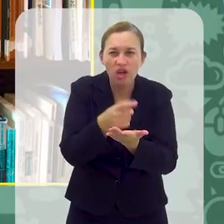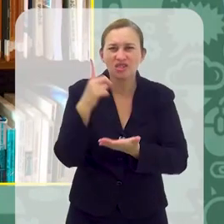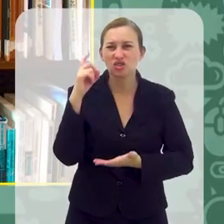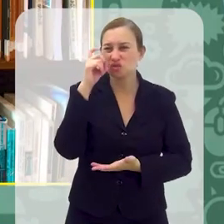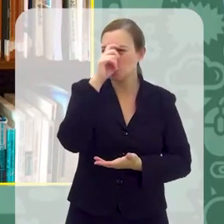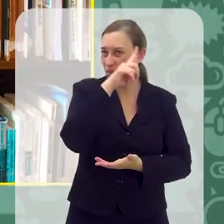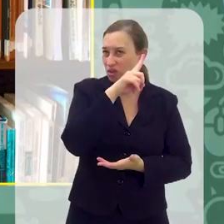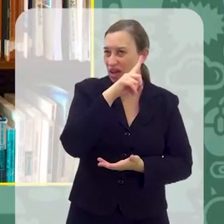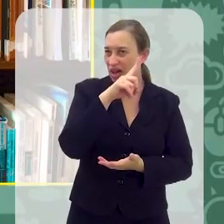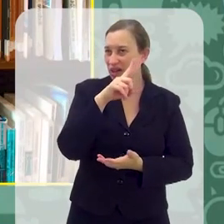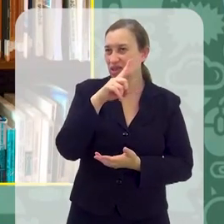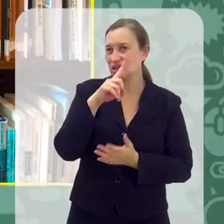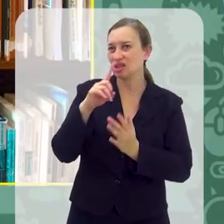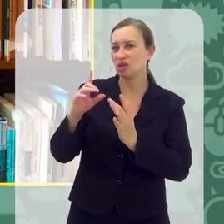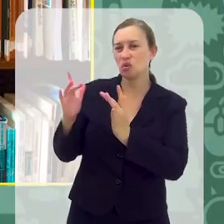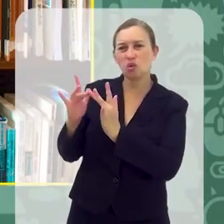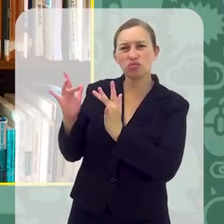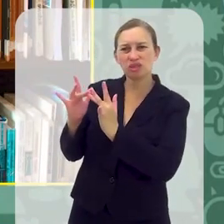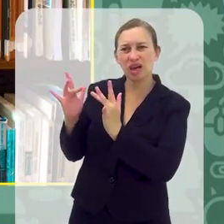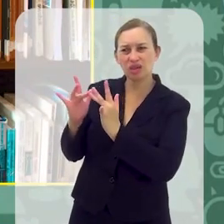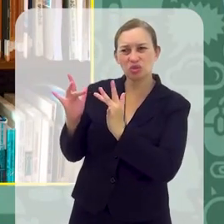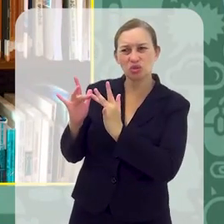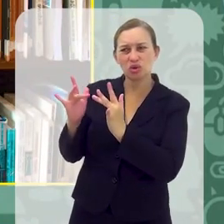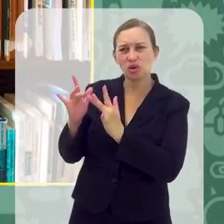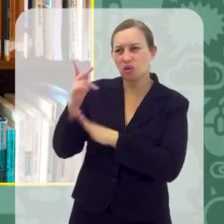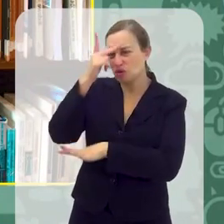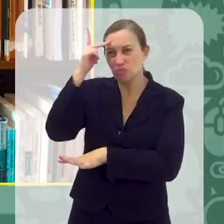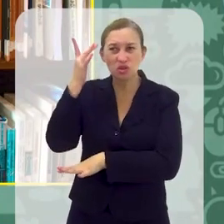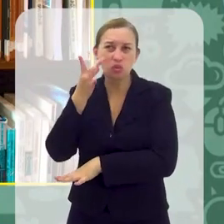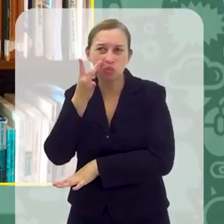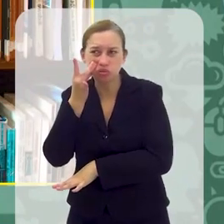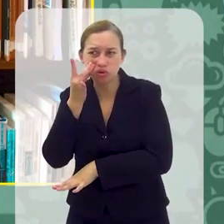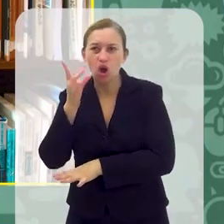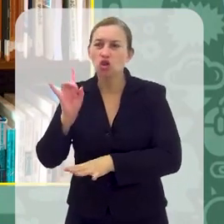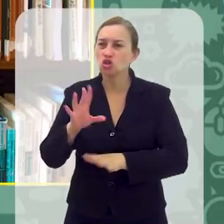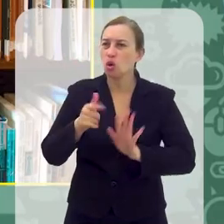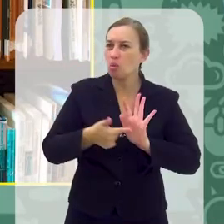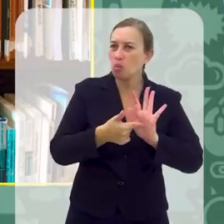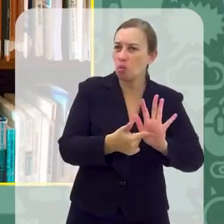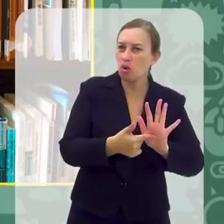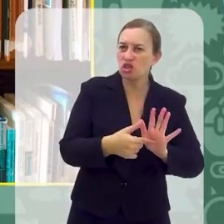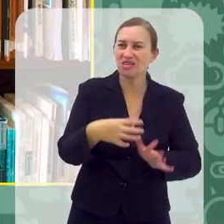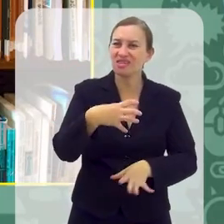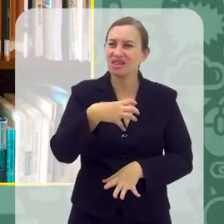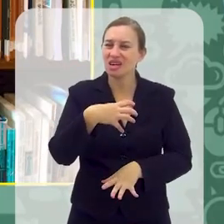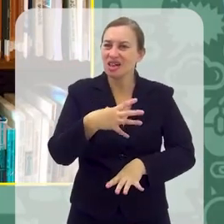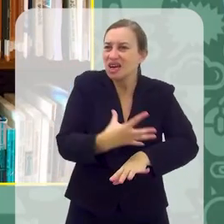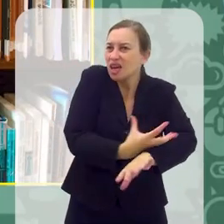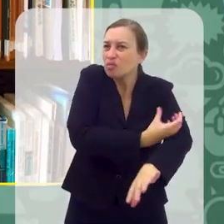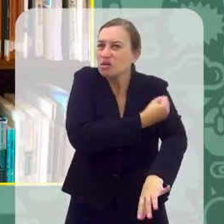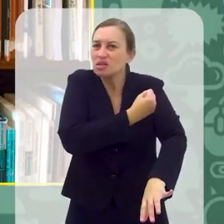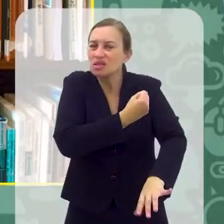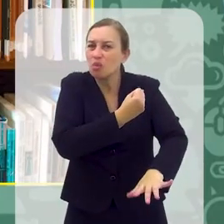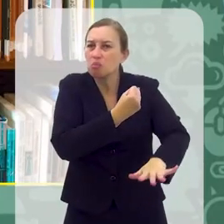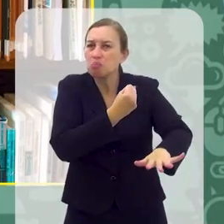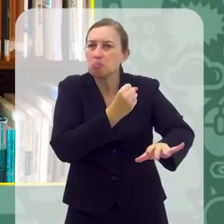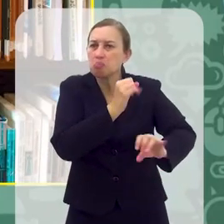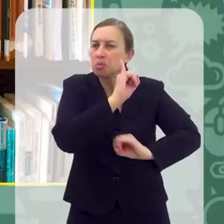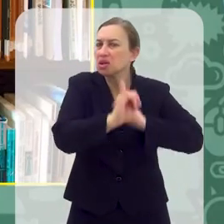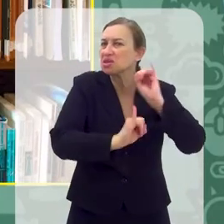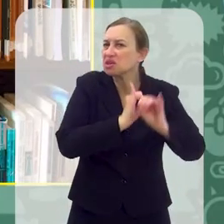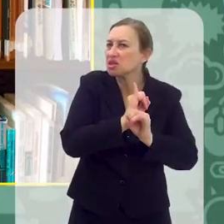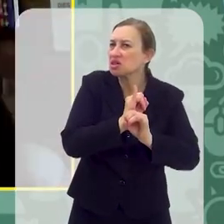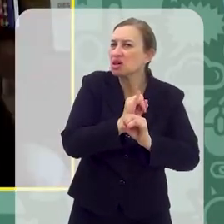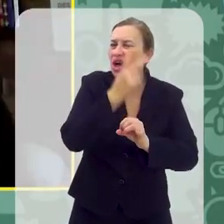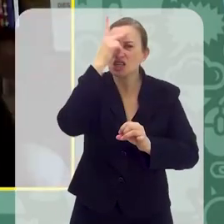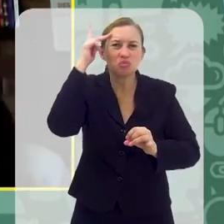dificuldade na socialização presencial ali, né? Só demonstra algum afeto, alguma coisa pela internet. O que dizer